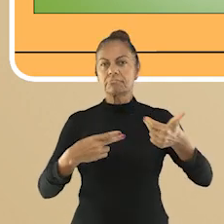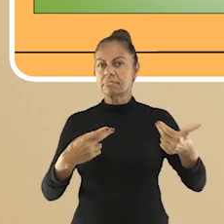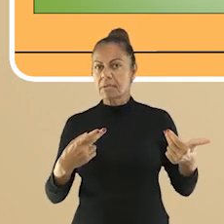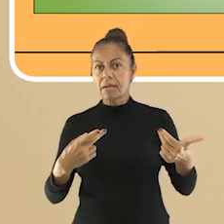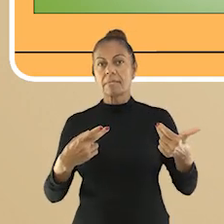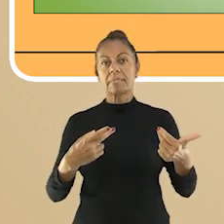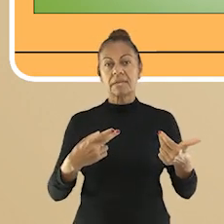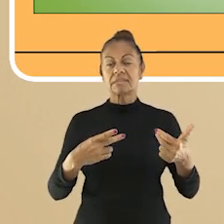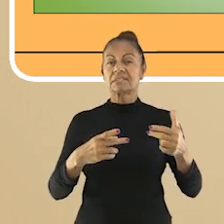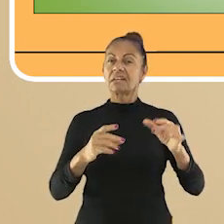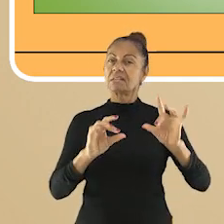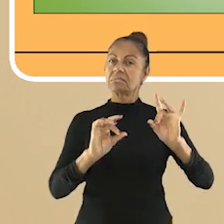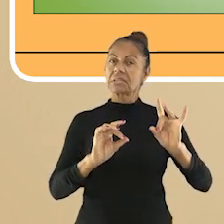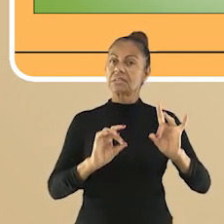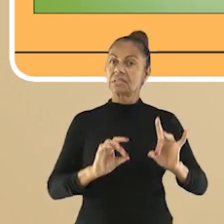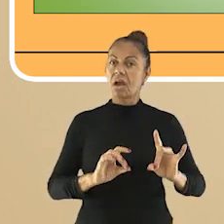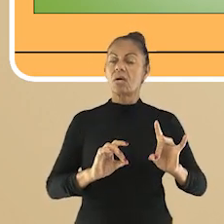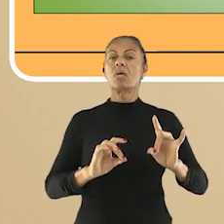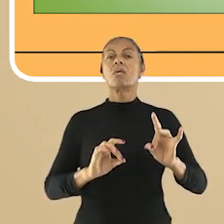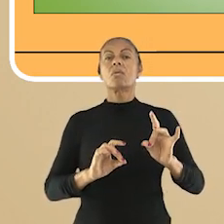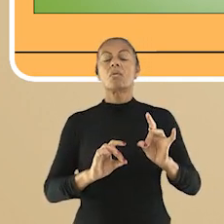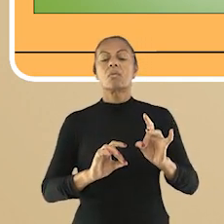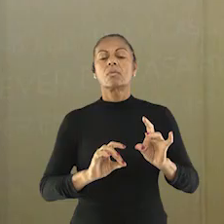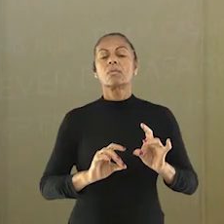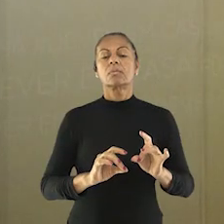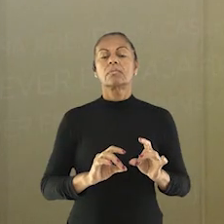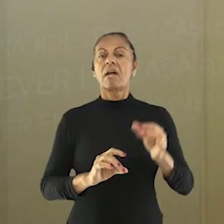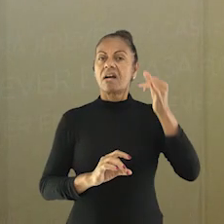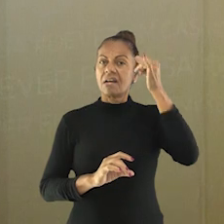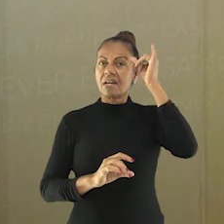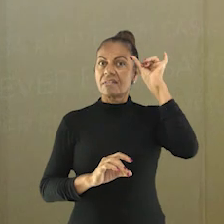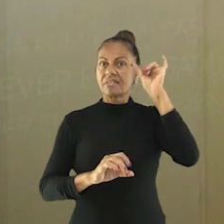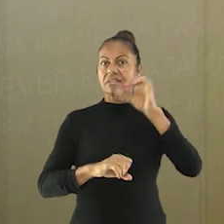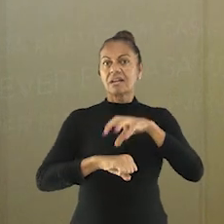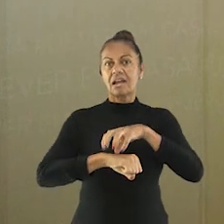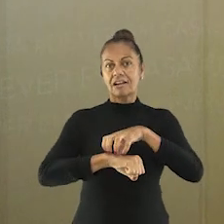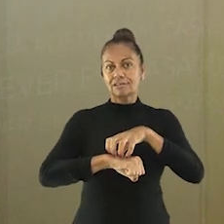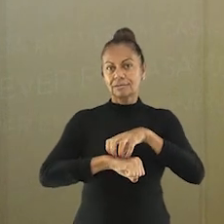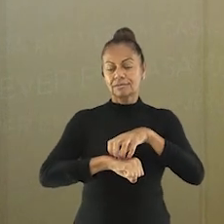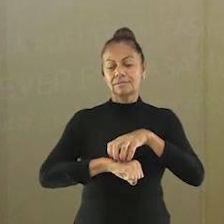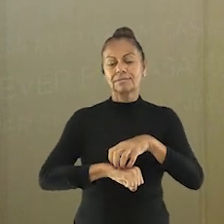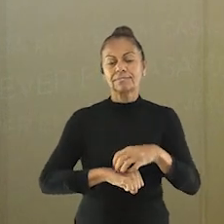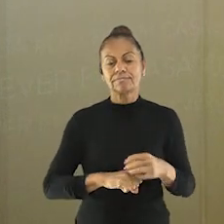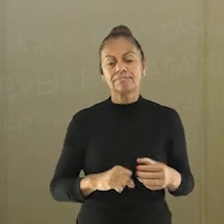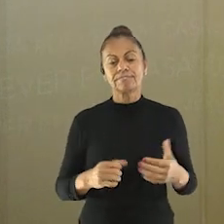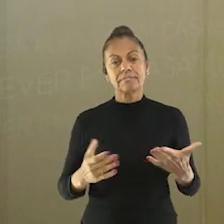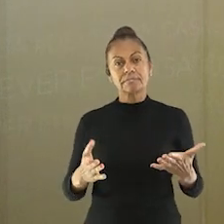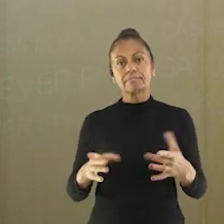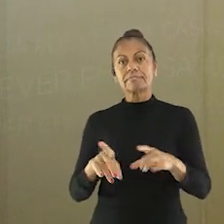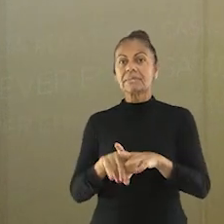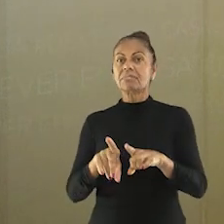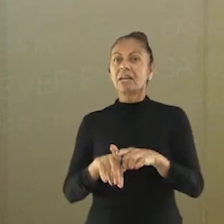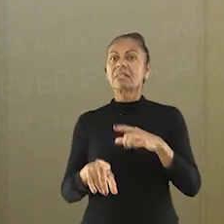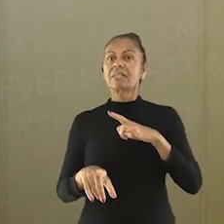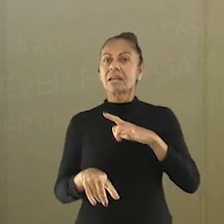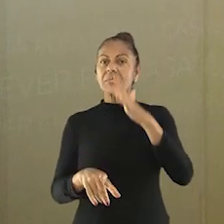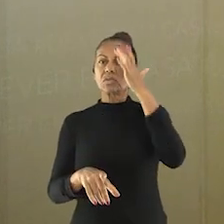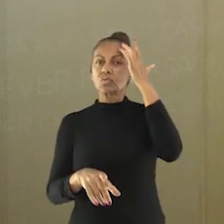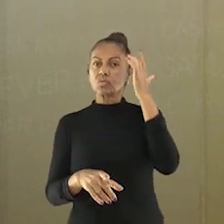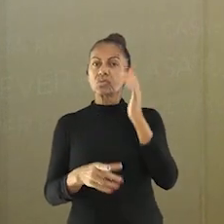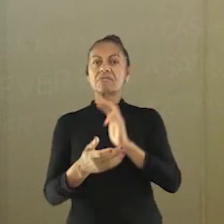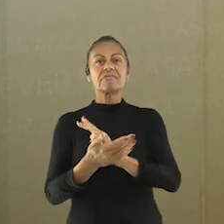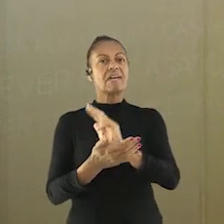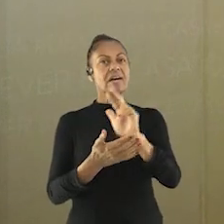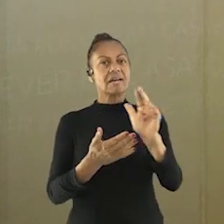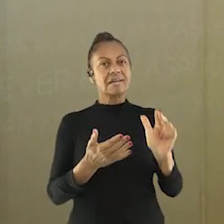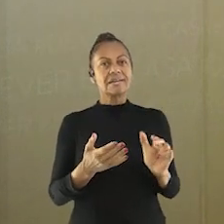danosos aos sensíveis, como era o caso do seu filho. Casos de alergias e intolerâncias alimentares são bem comuns, inclusive entre pessoas